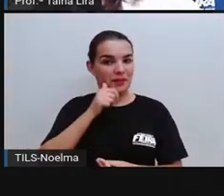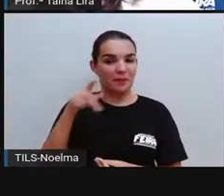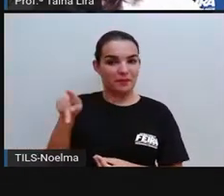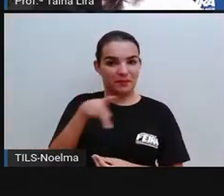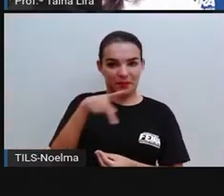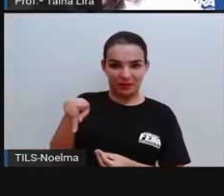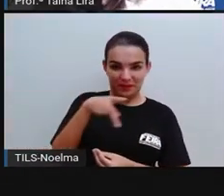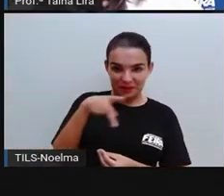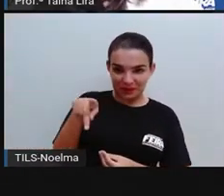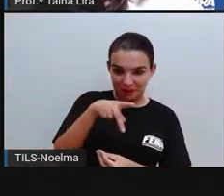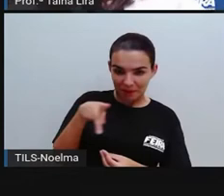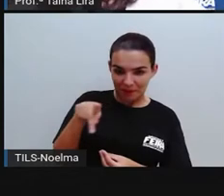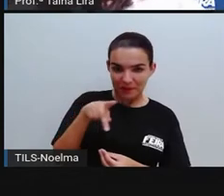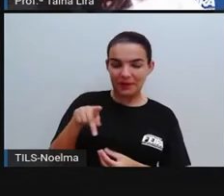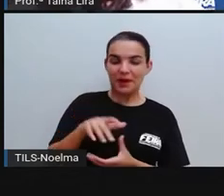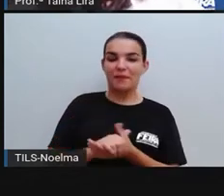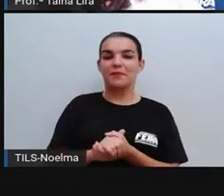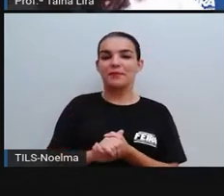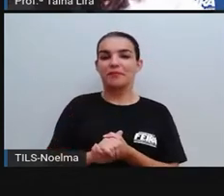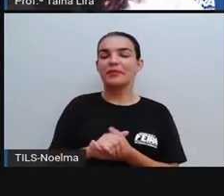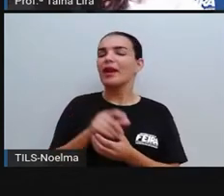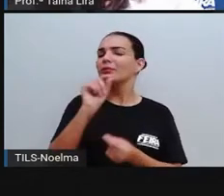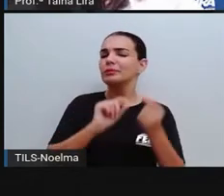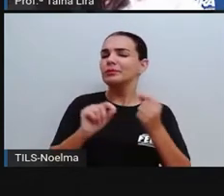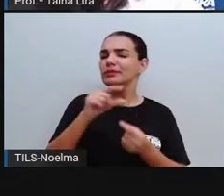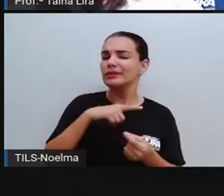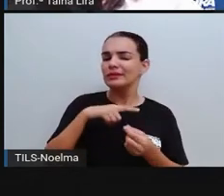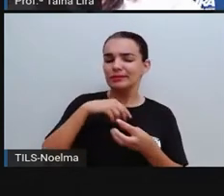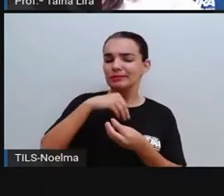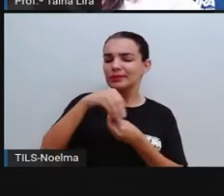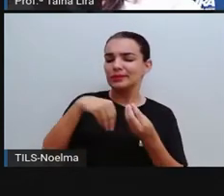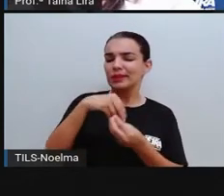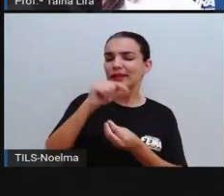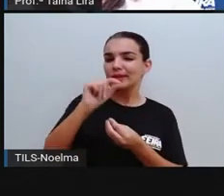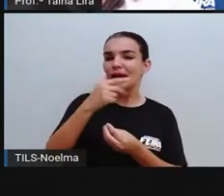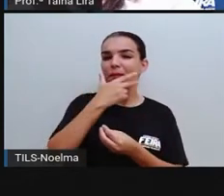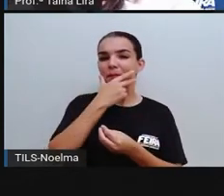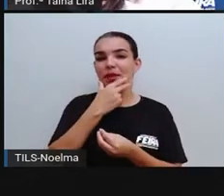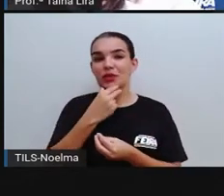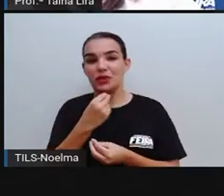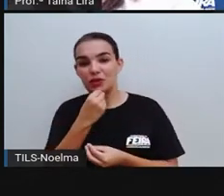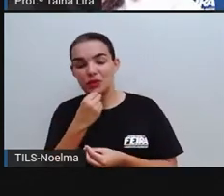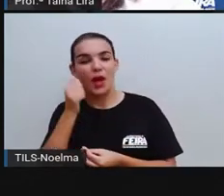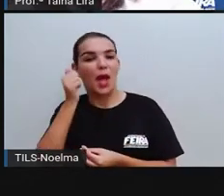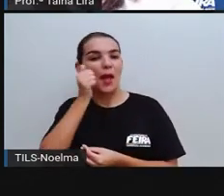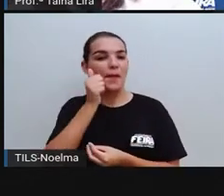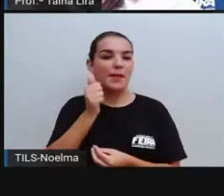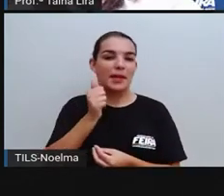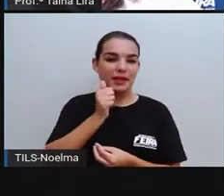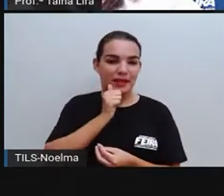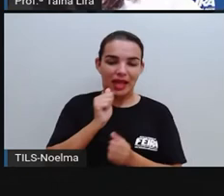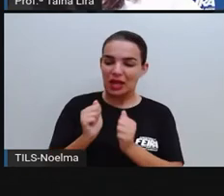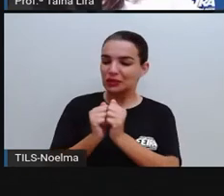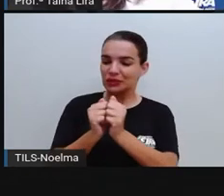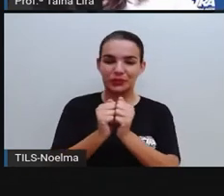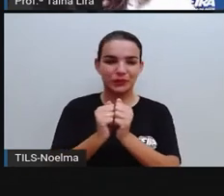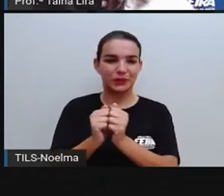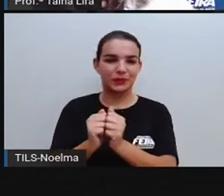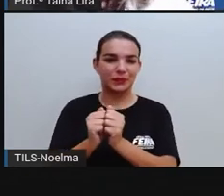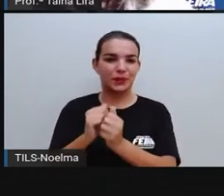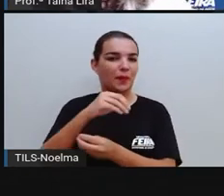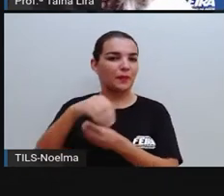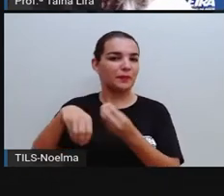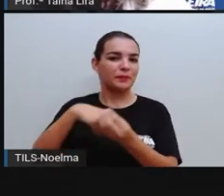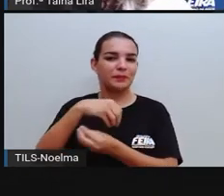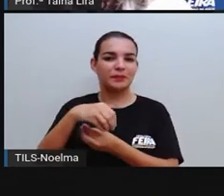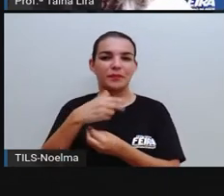fundo, tá? E é uma turma mista. Nós vemos meninos também na imagem, tá? Então, a